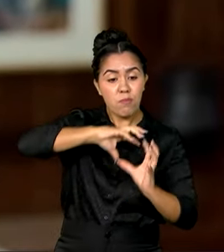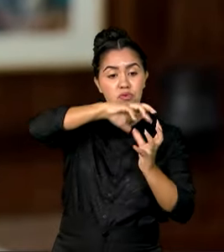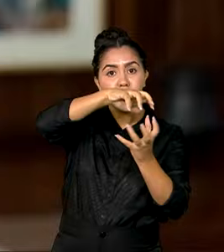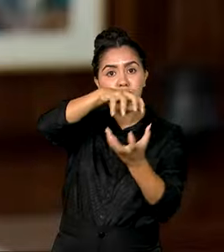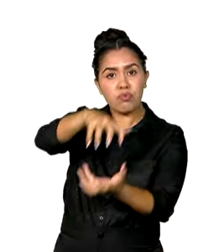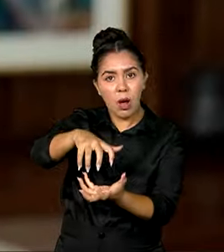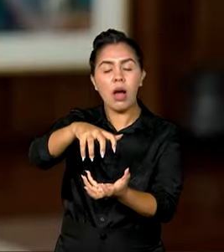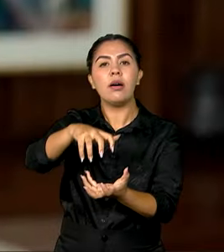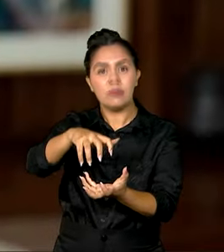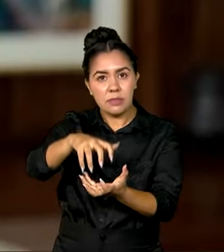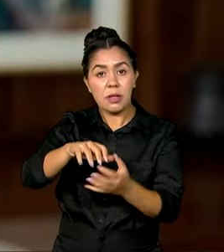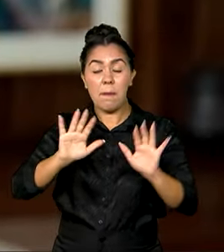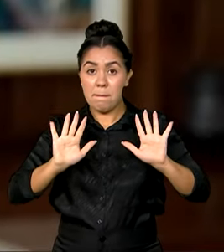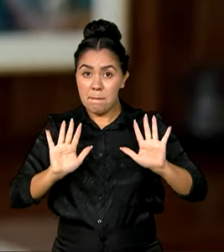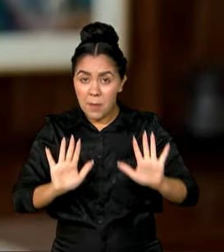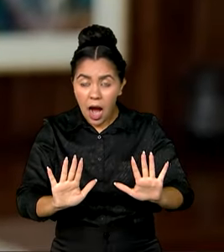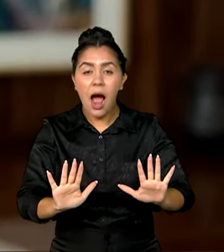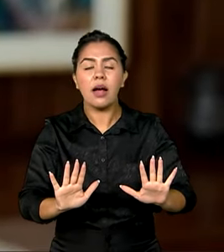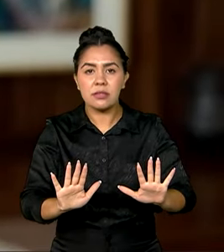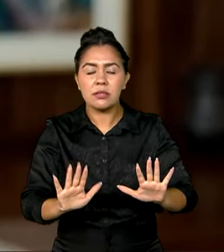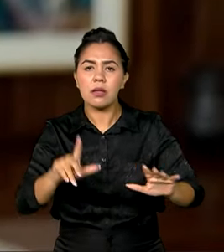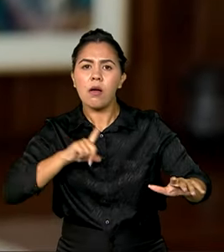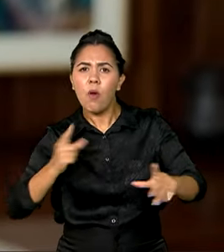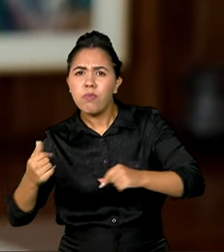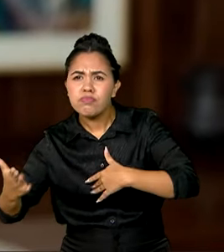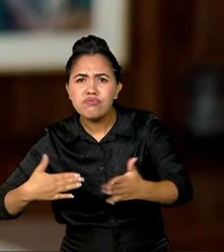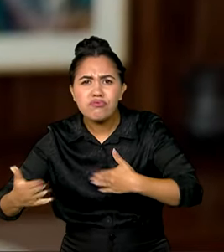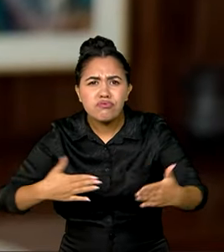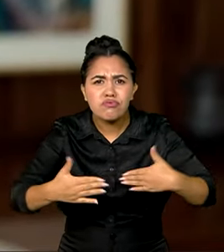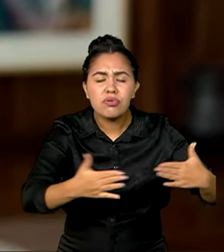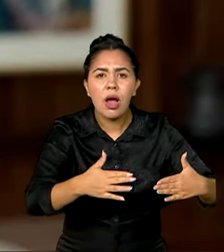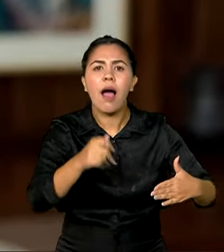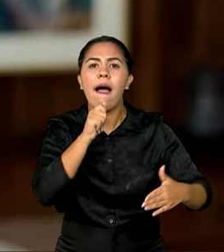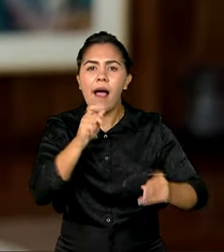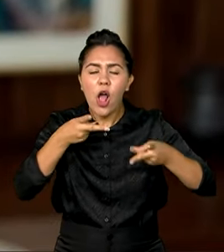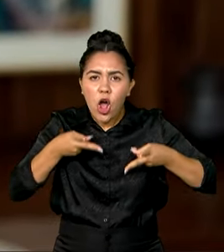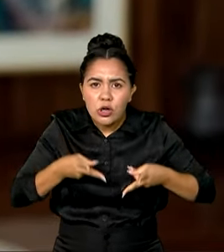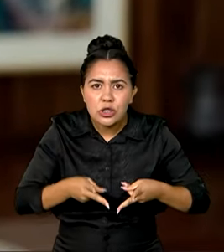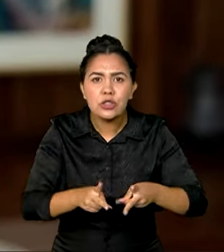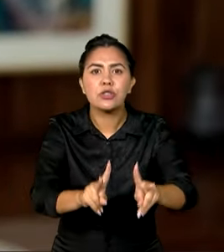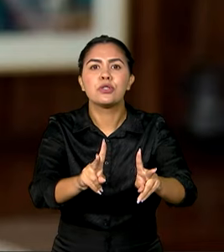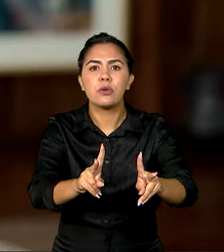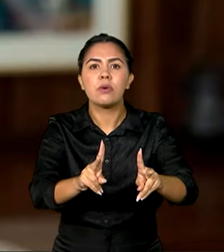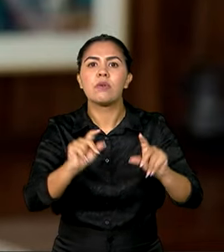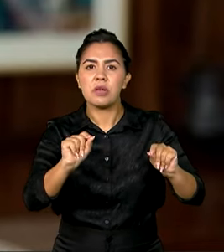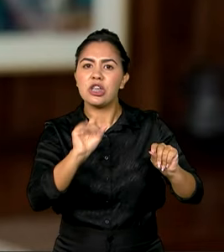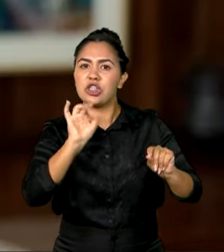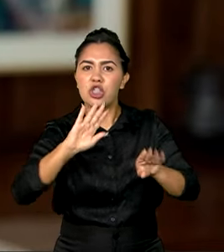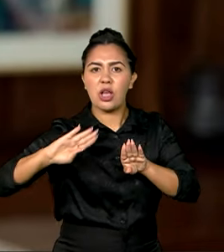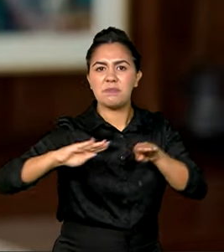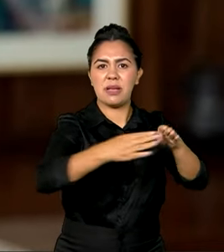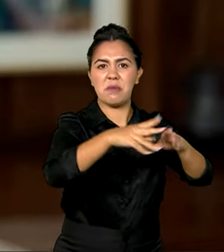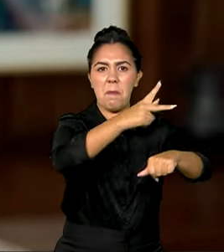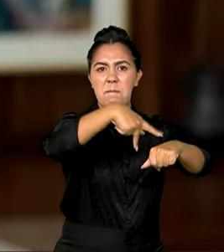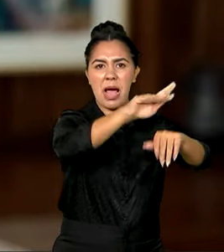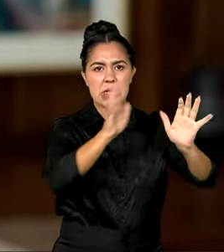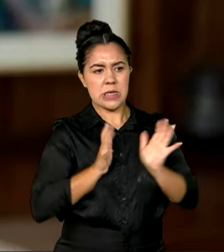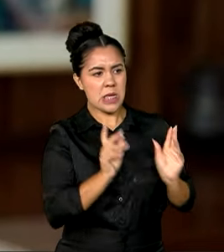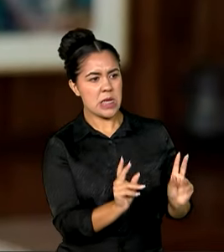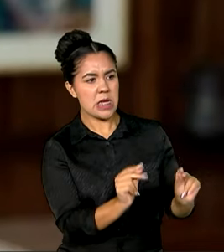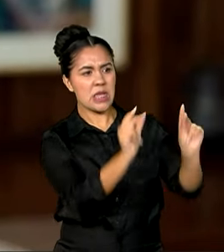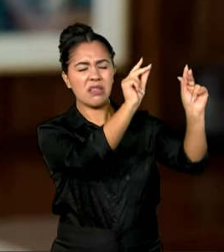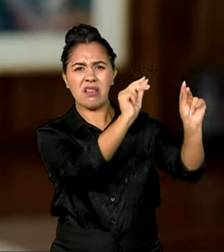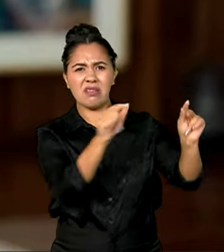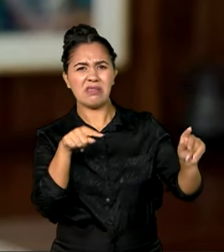de poder de compra. Entretanto, os fluxos financeiros continuam seguindo para nações ricas. É um plano Marshall às